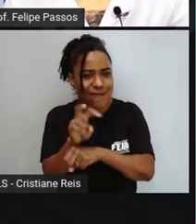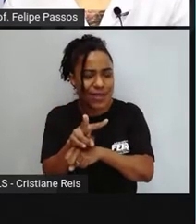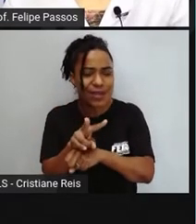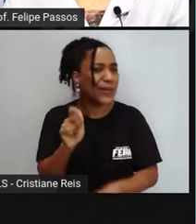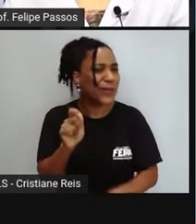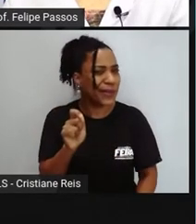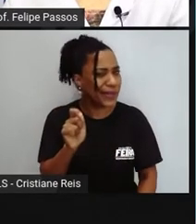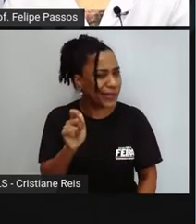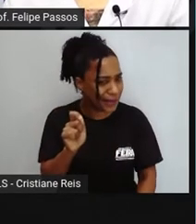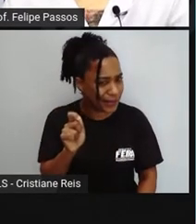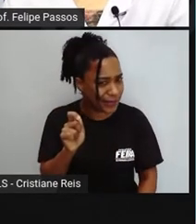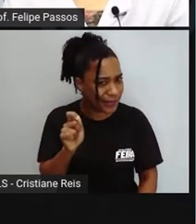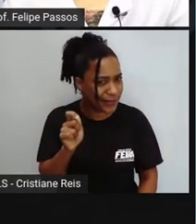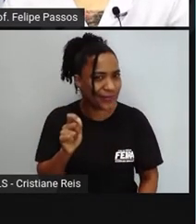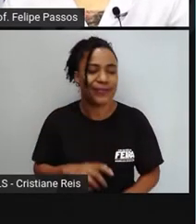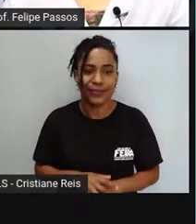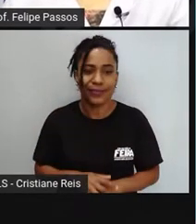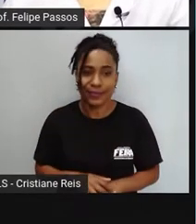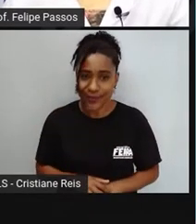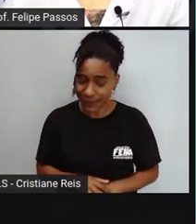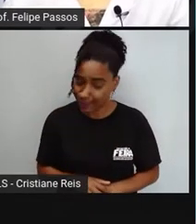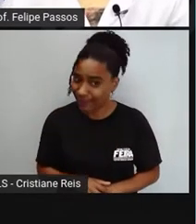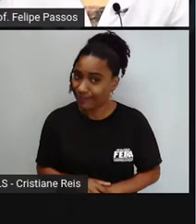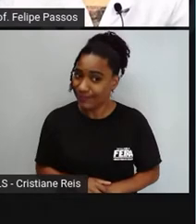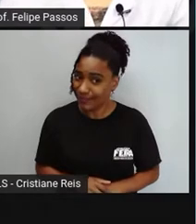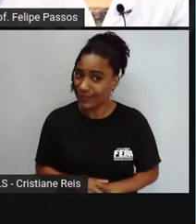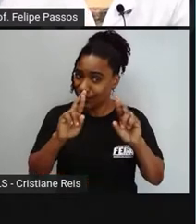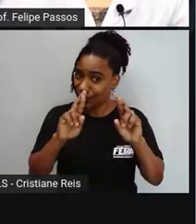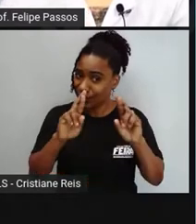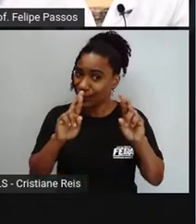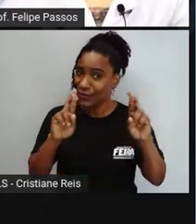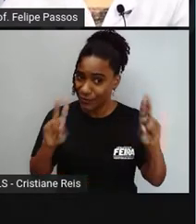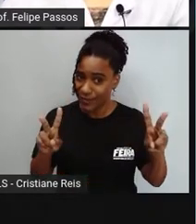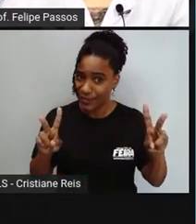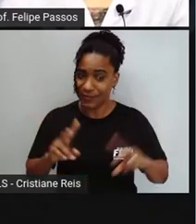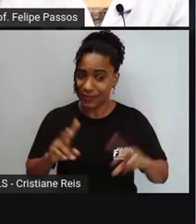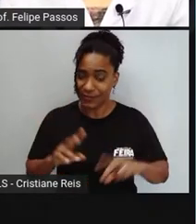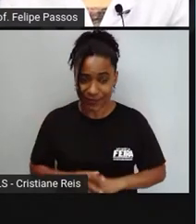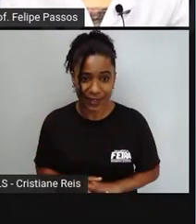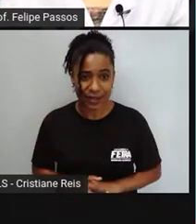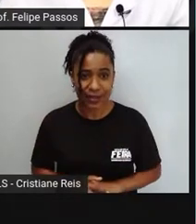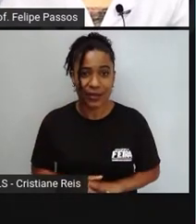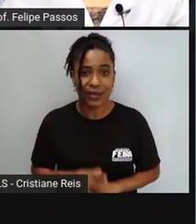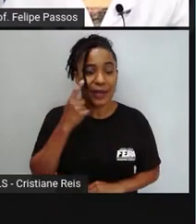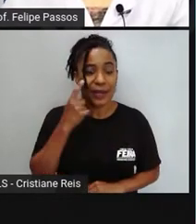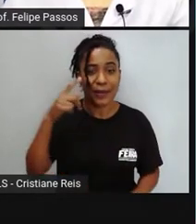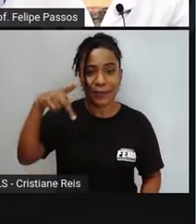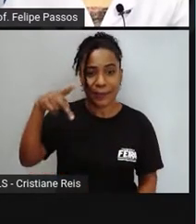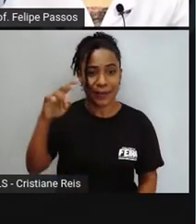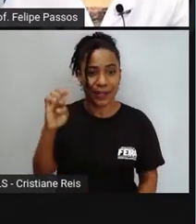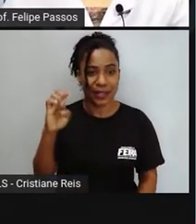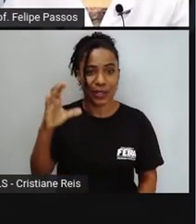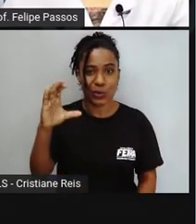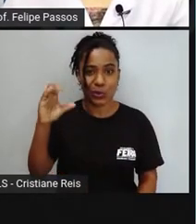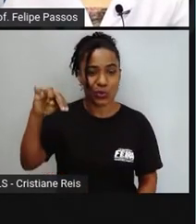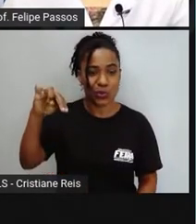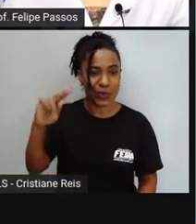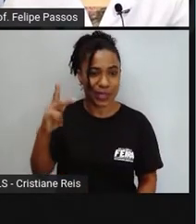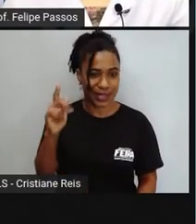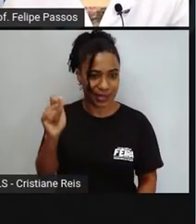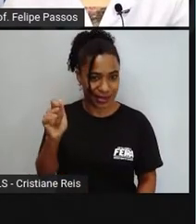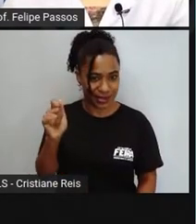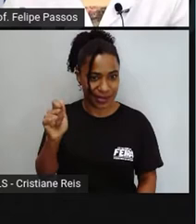não são a mesma coisa? Não são, tá? A gente só pode chamar de peçonha uma substância